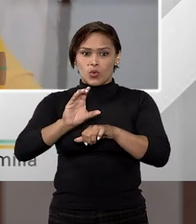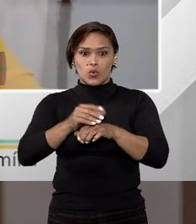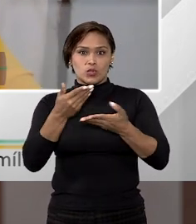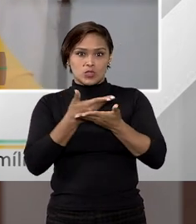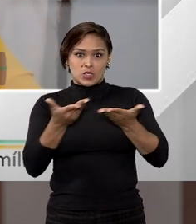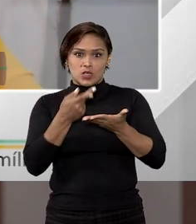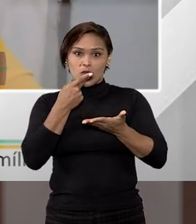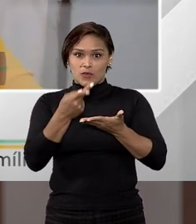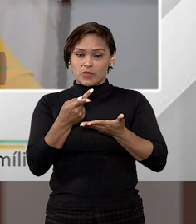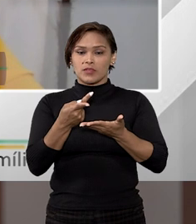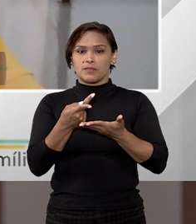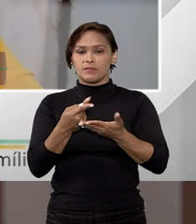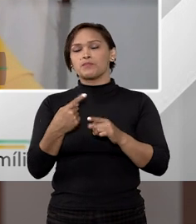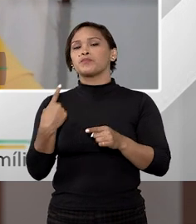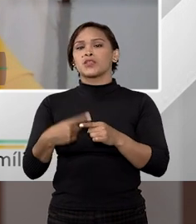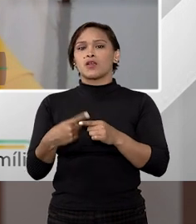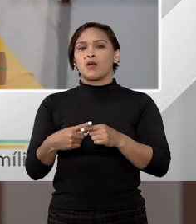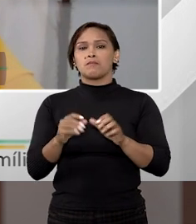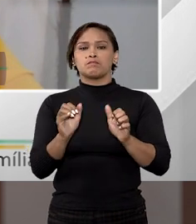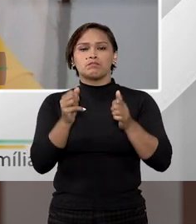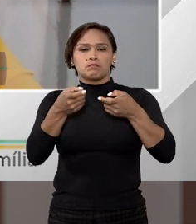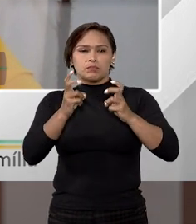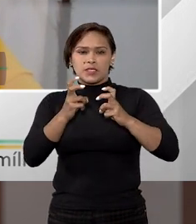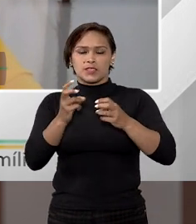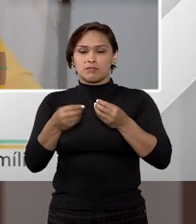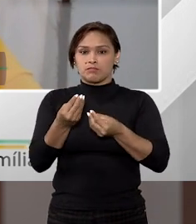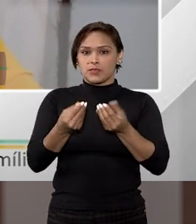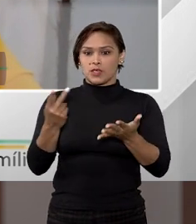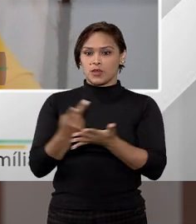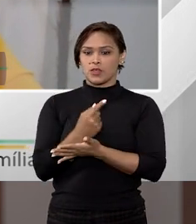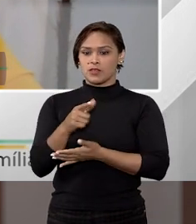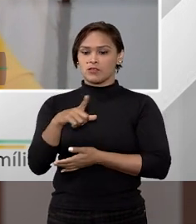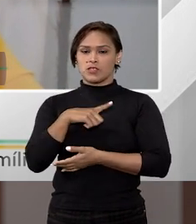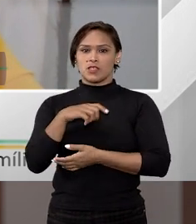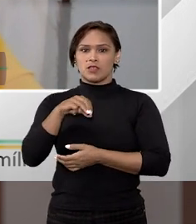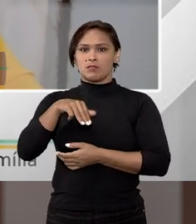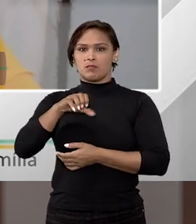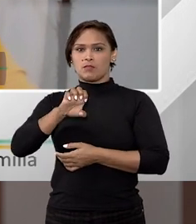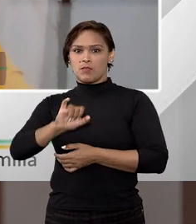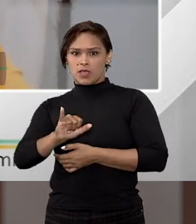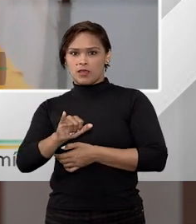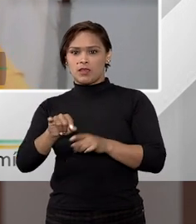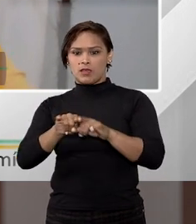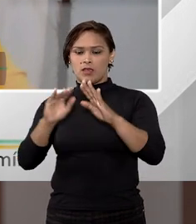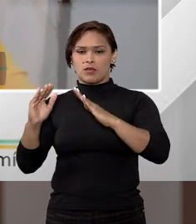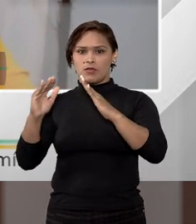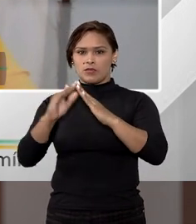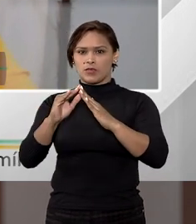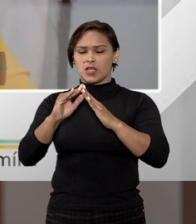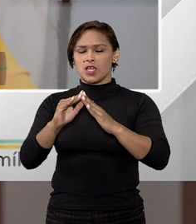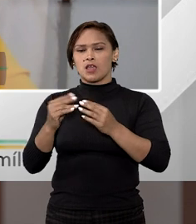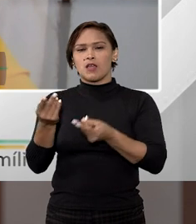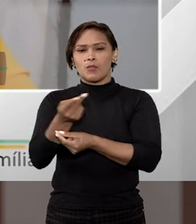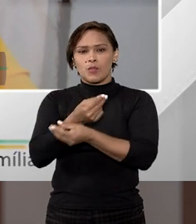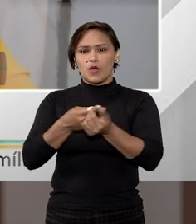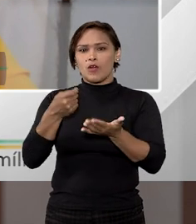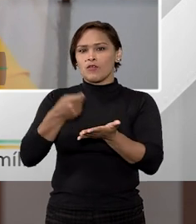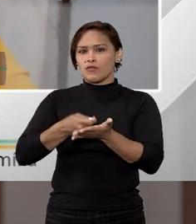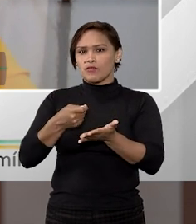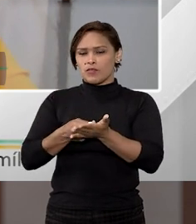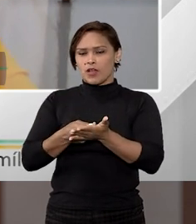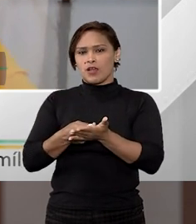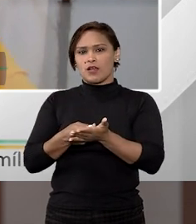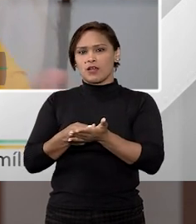que nós falamos hoje, inclusive. Olha só, se você, por acaso, tem um bem e você não está residindo nele, por uma questão financeira, por